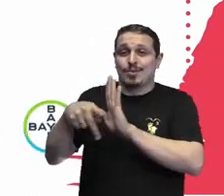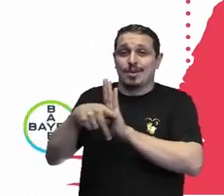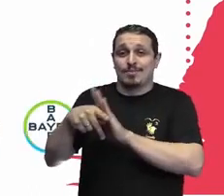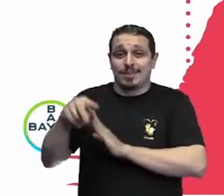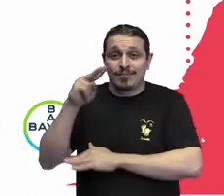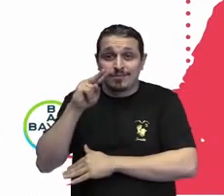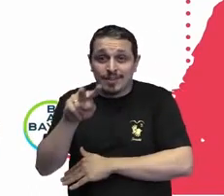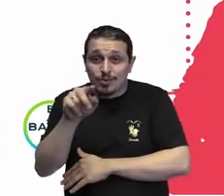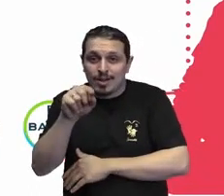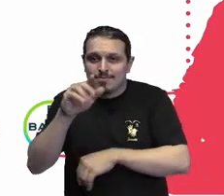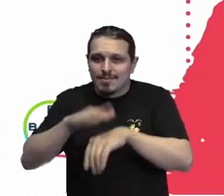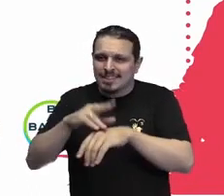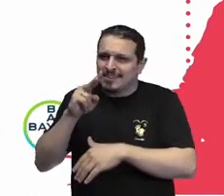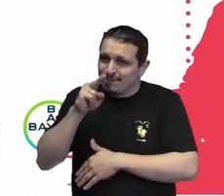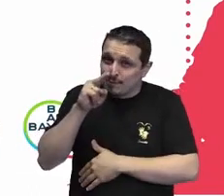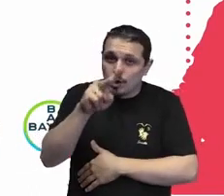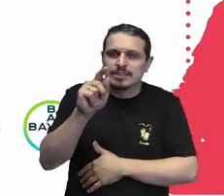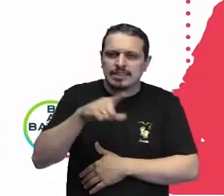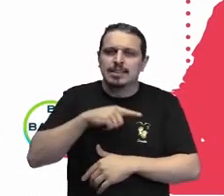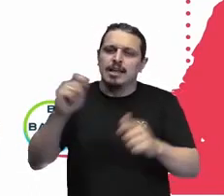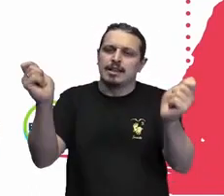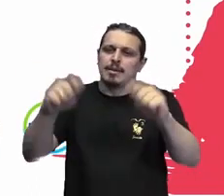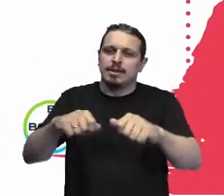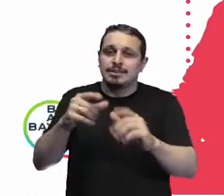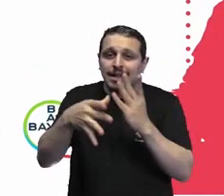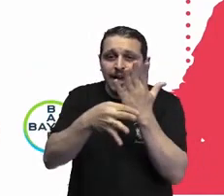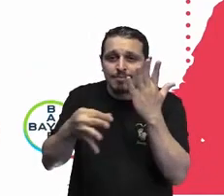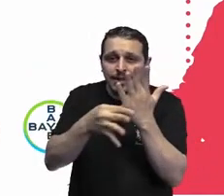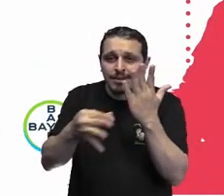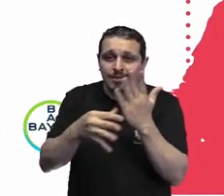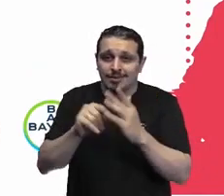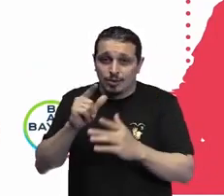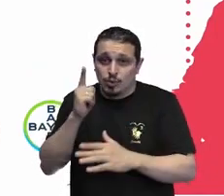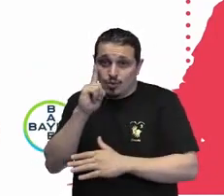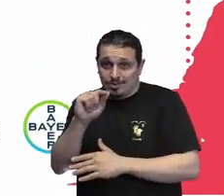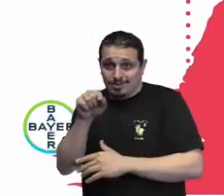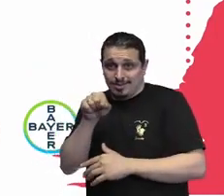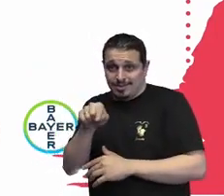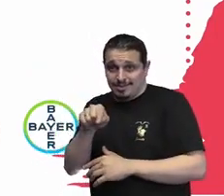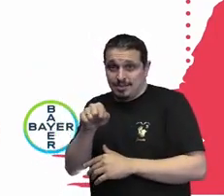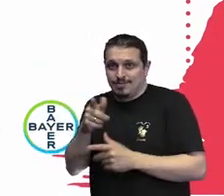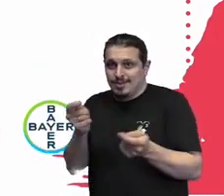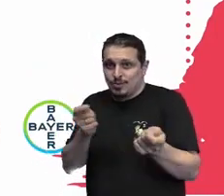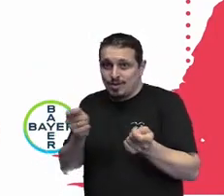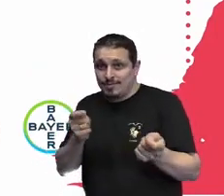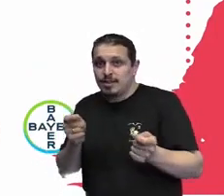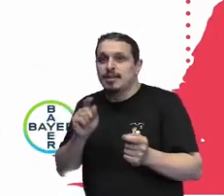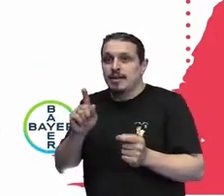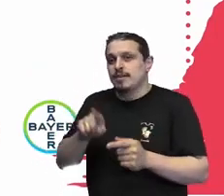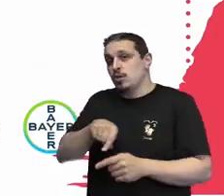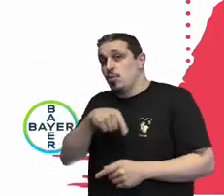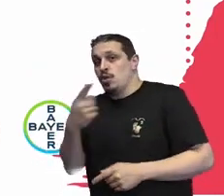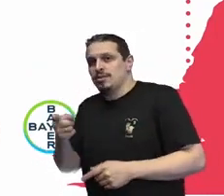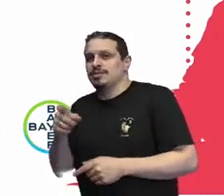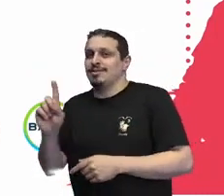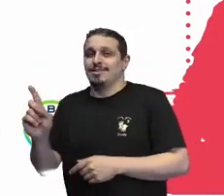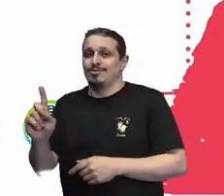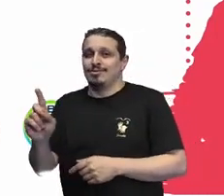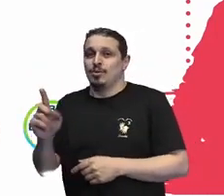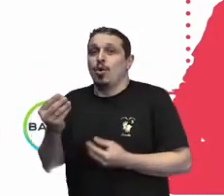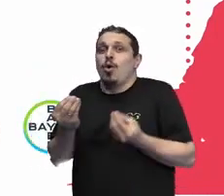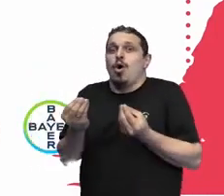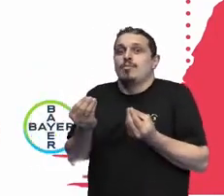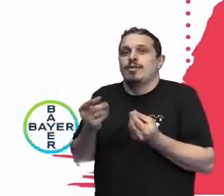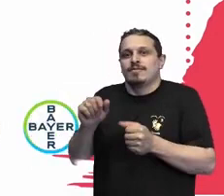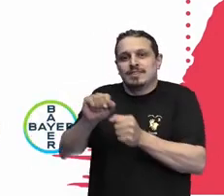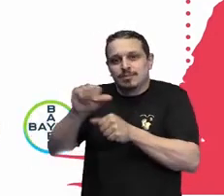possibilidade de gerenciar ao longo da sua vida, e algumas delas você tem praticamente nenhuma chance de alterar. Por isso, quando